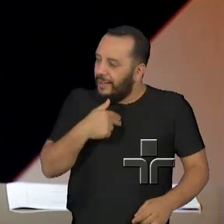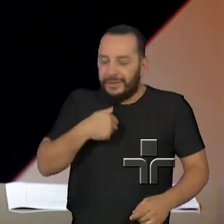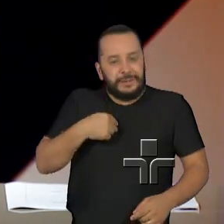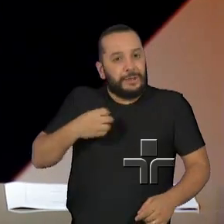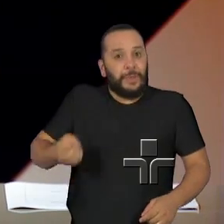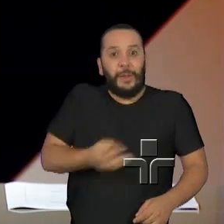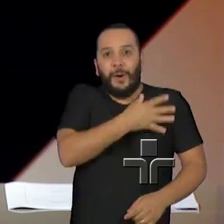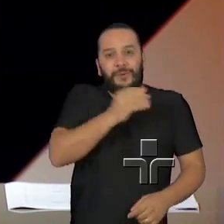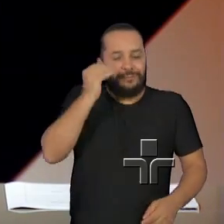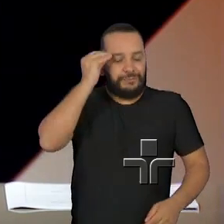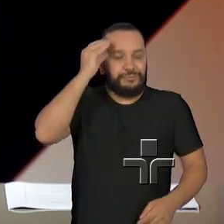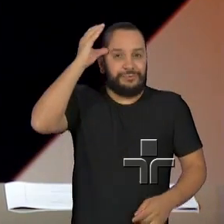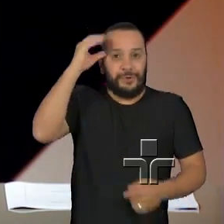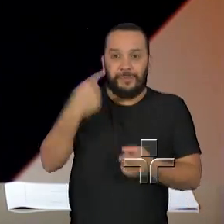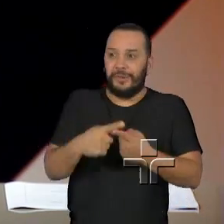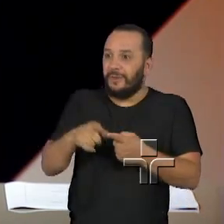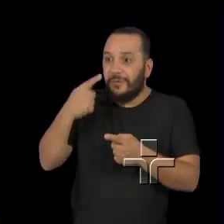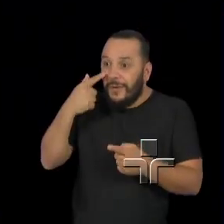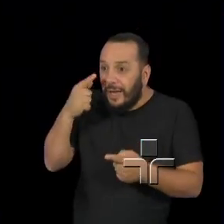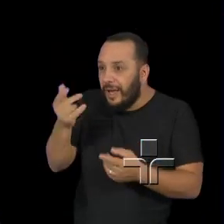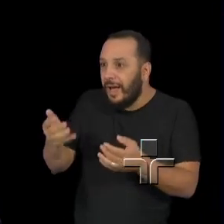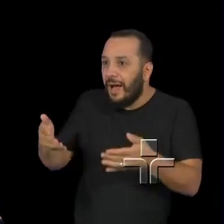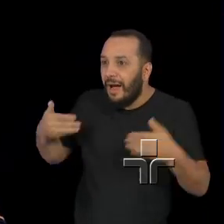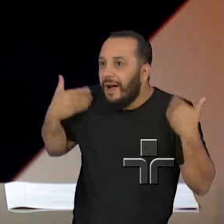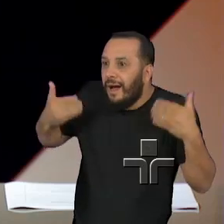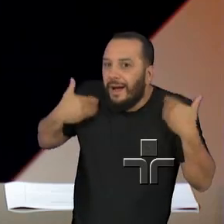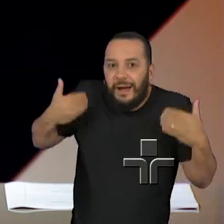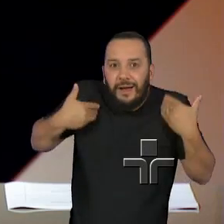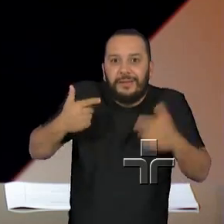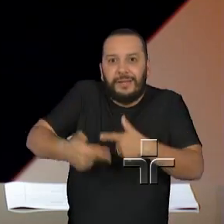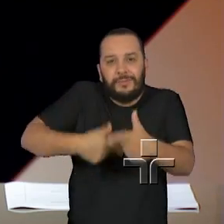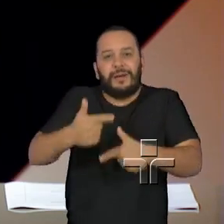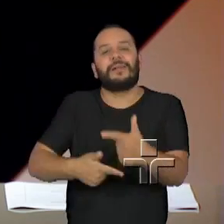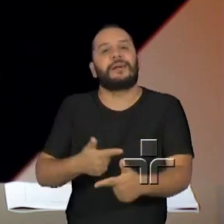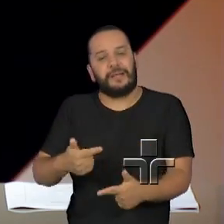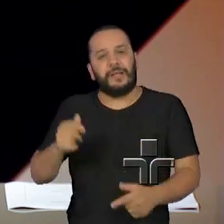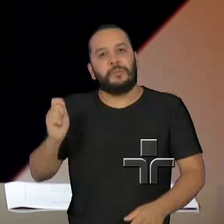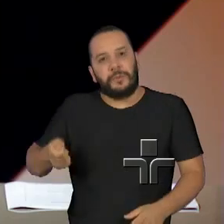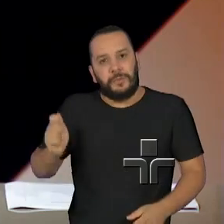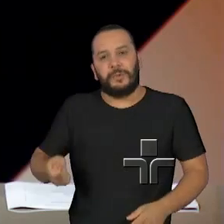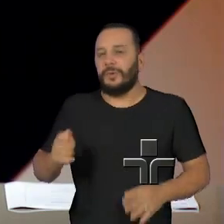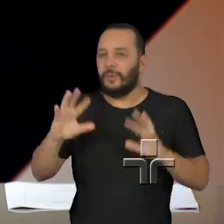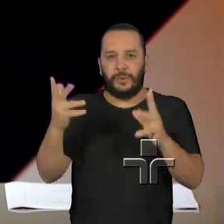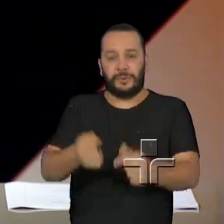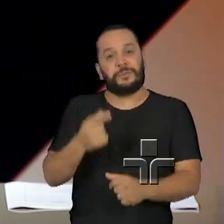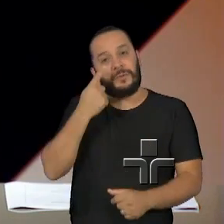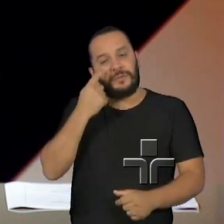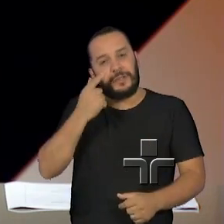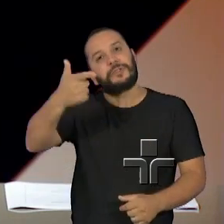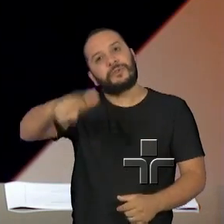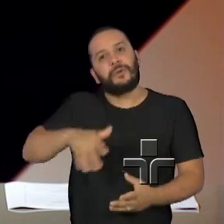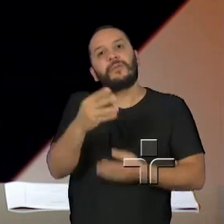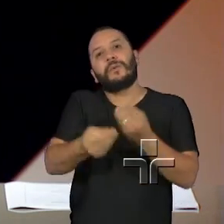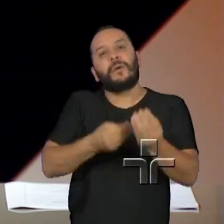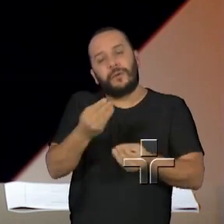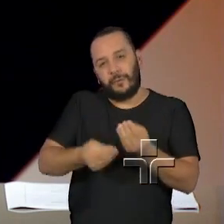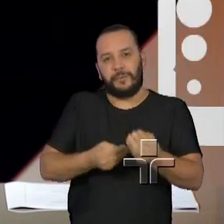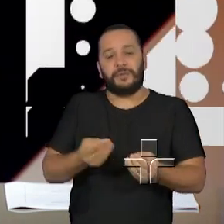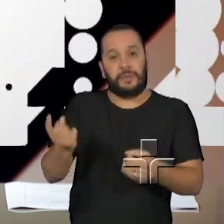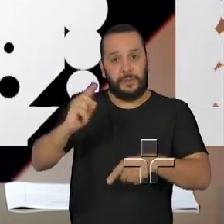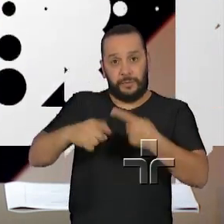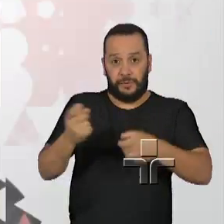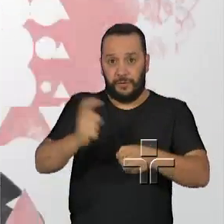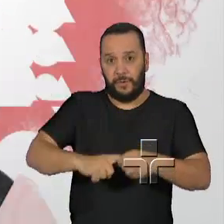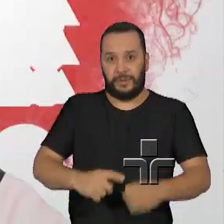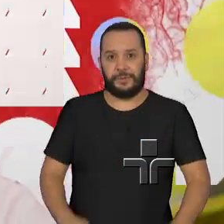empolgação de promotores, promotoras e, de fato, isso funciona muito bem. Vamos ver mais um pouquinho como é que está funcionando e a gente já